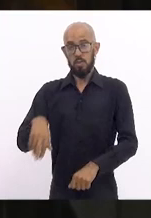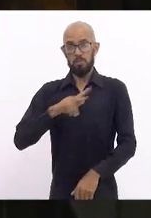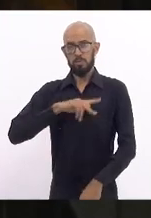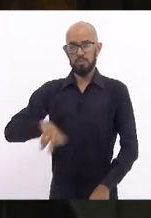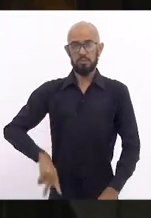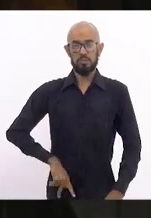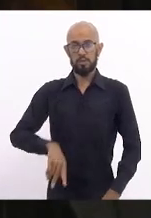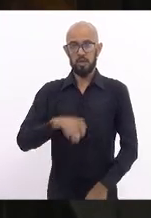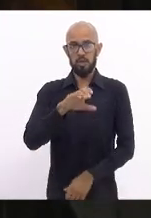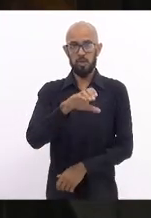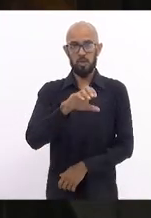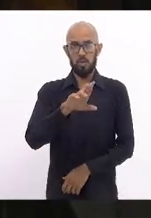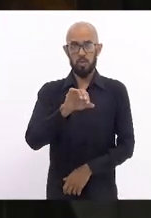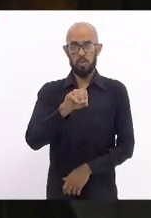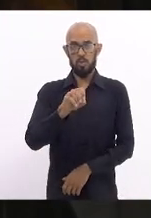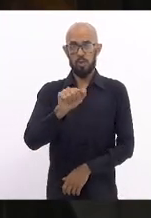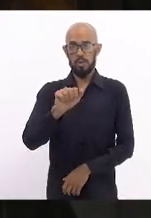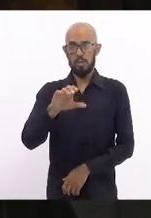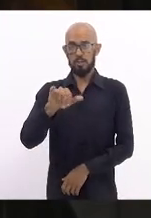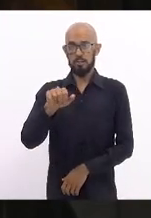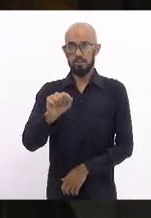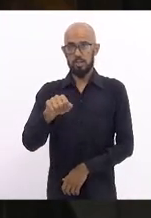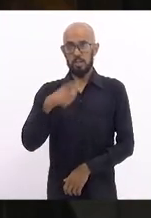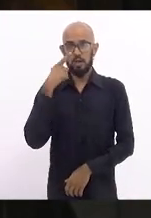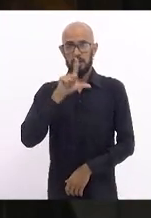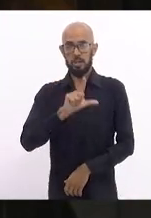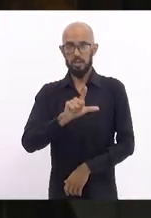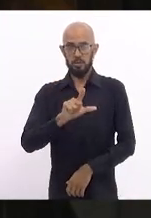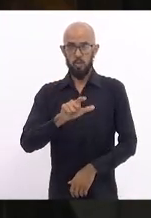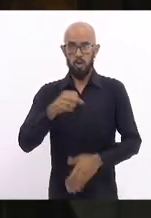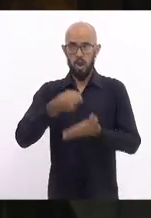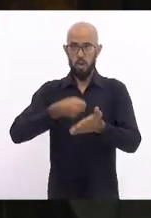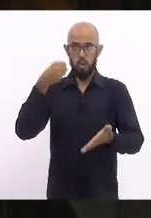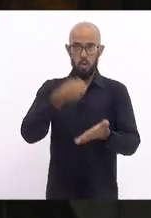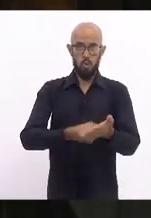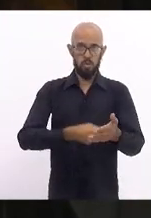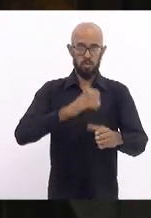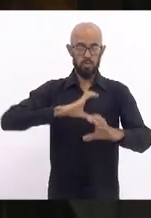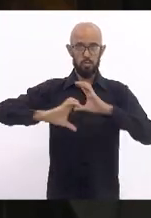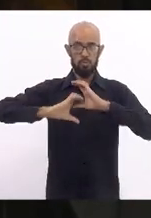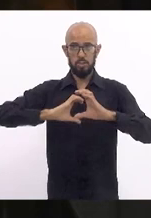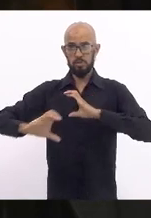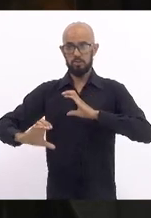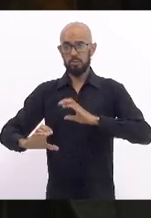ganhou a batalha da comunicação, porque ele é um comunicador.